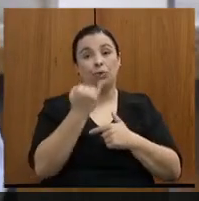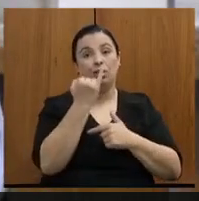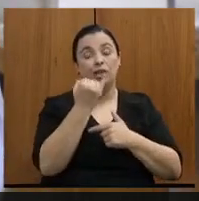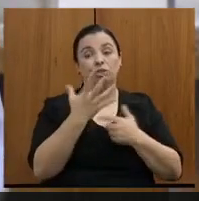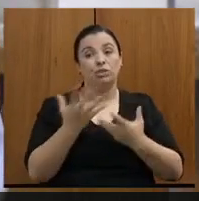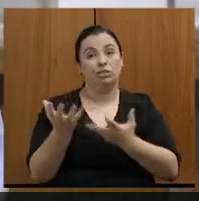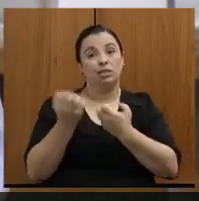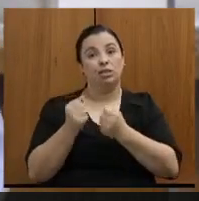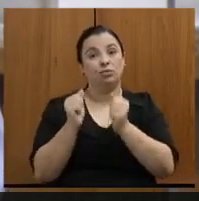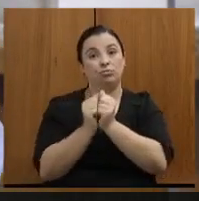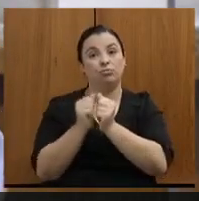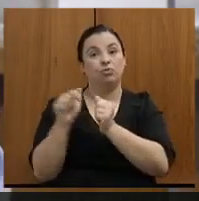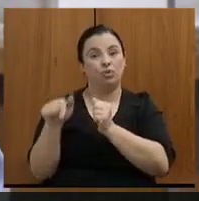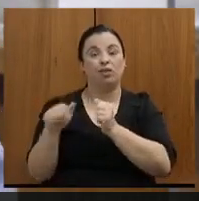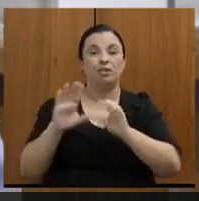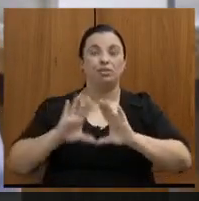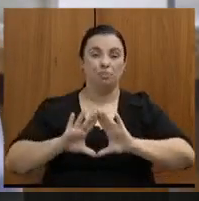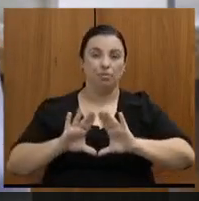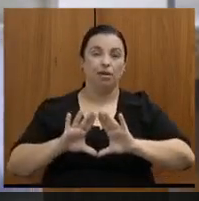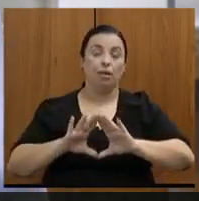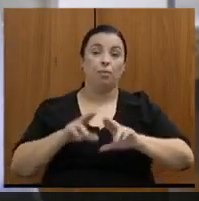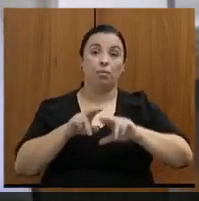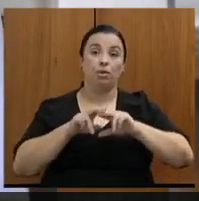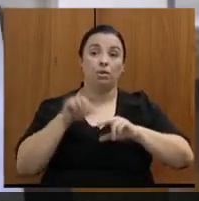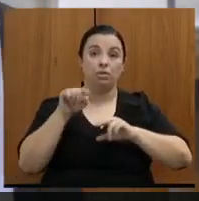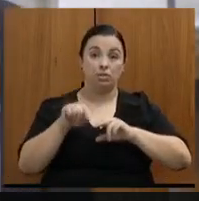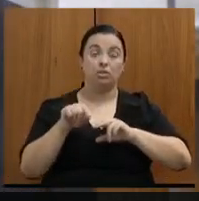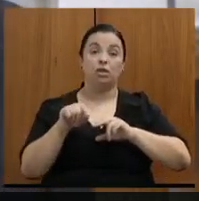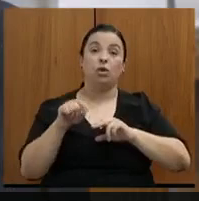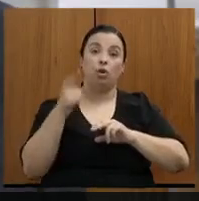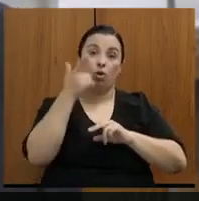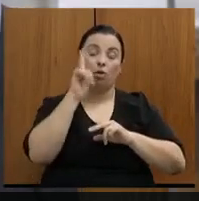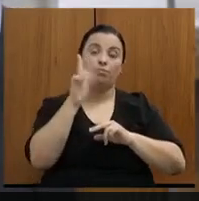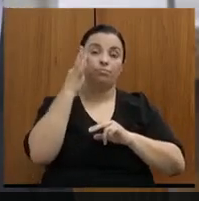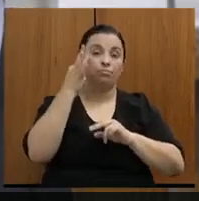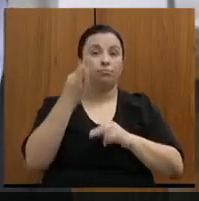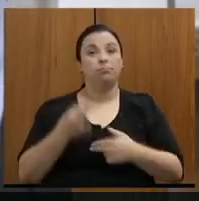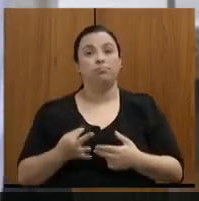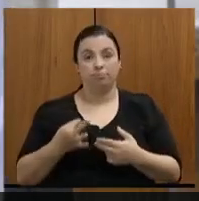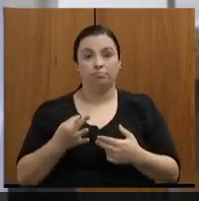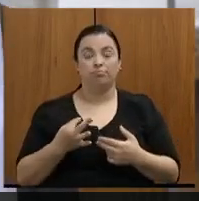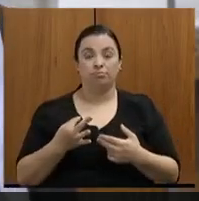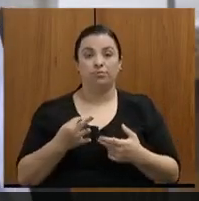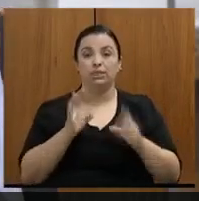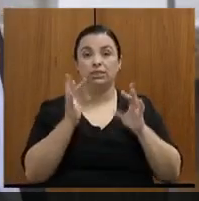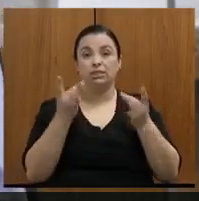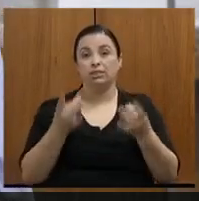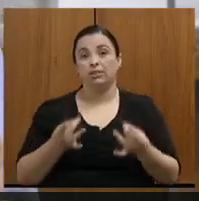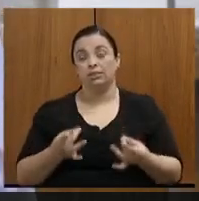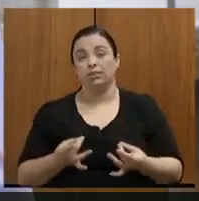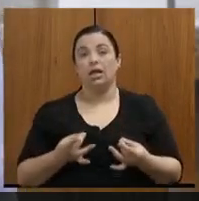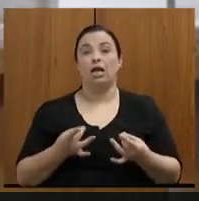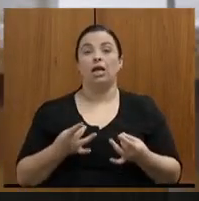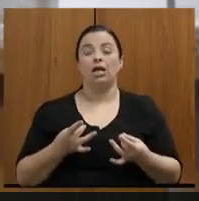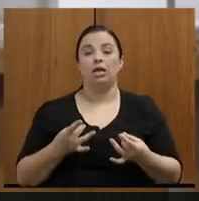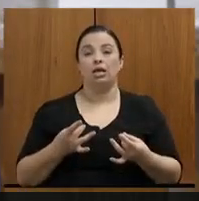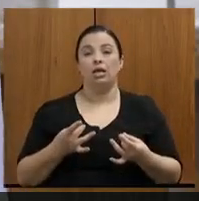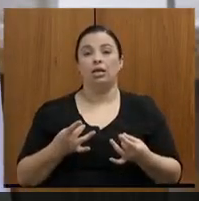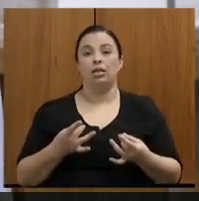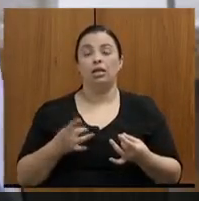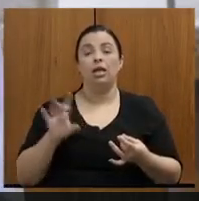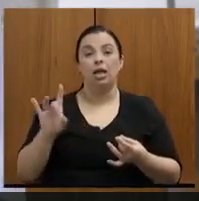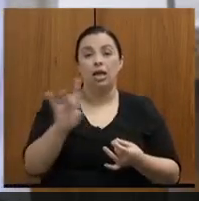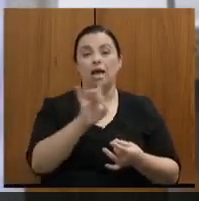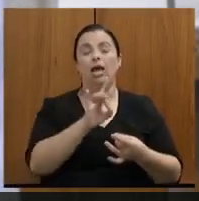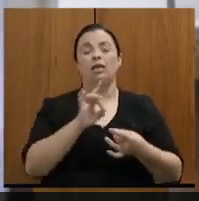gente faz para os deputados, porque só assim a gente consegue entender em detalhe o problema de cada um dos